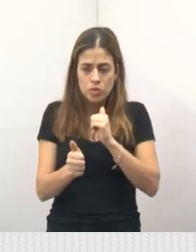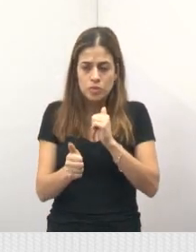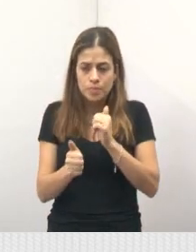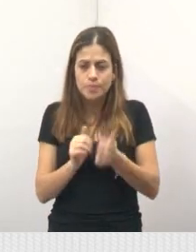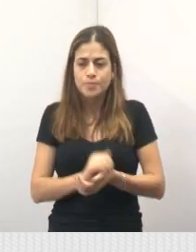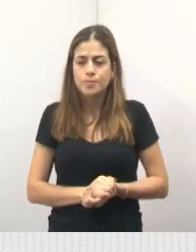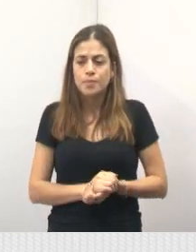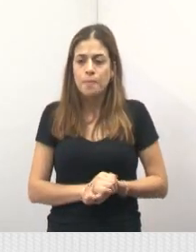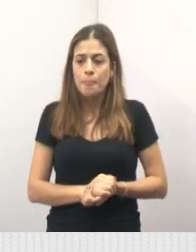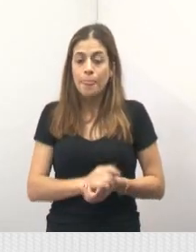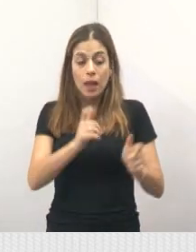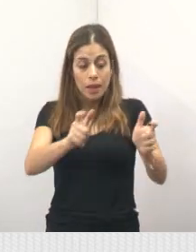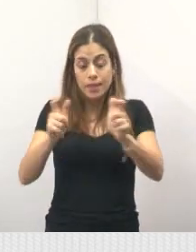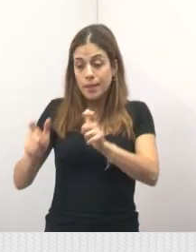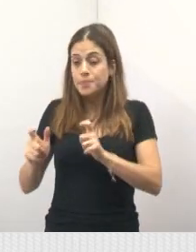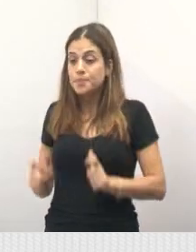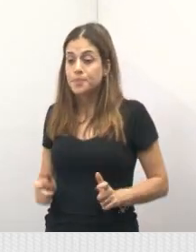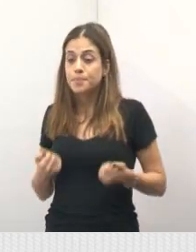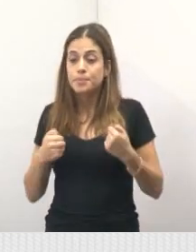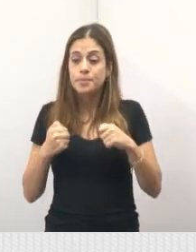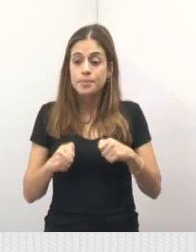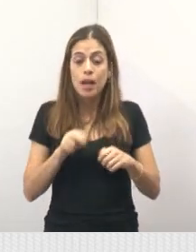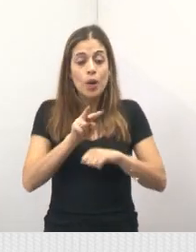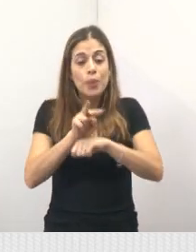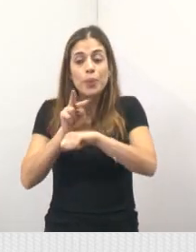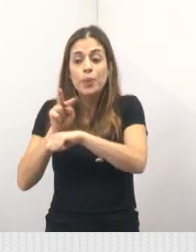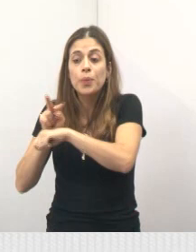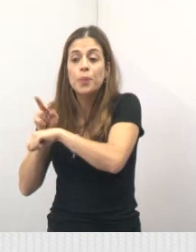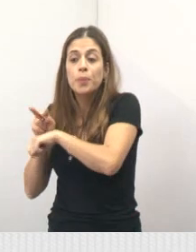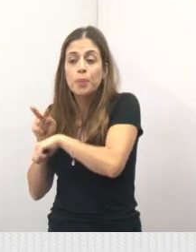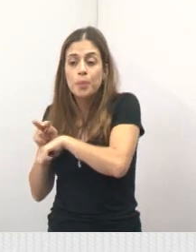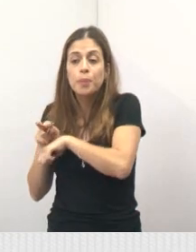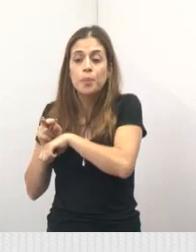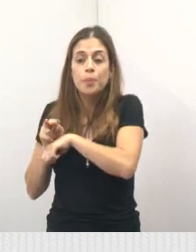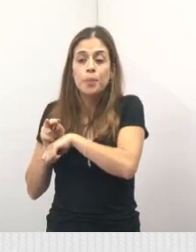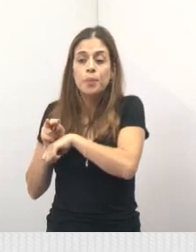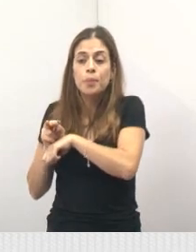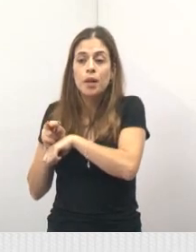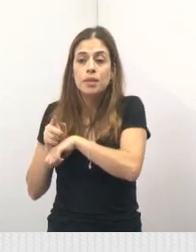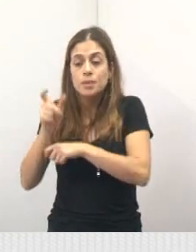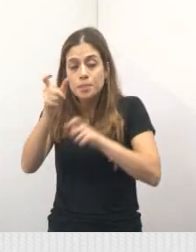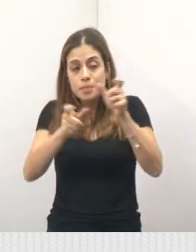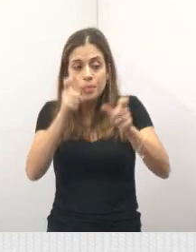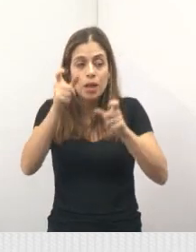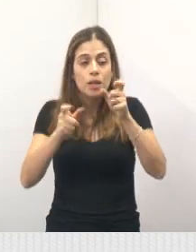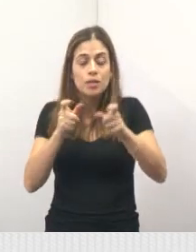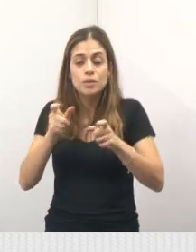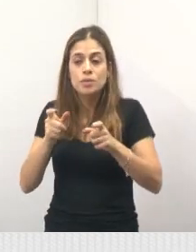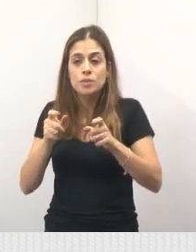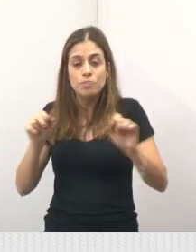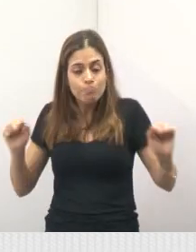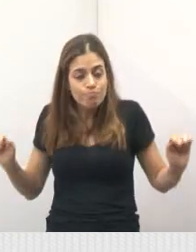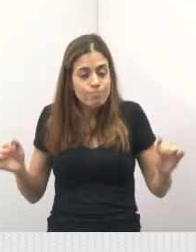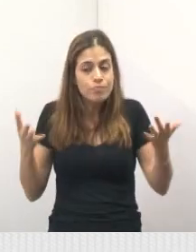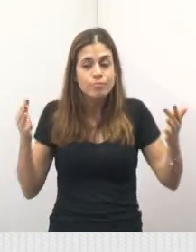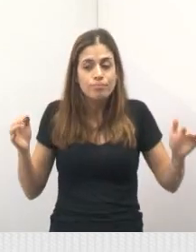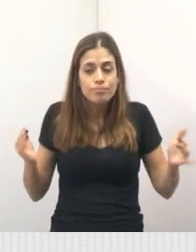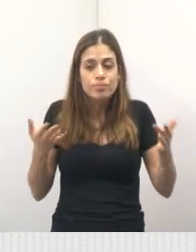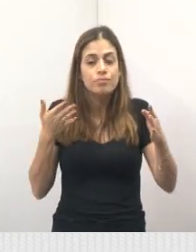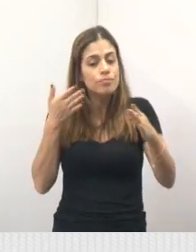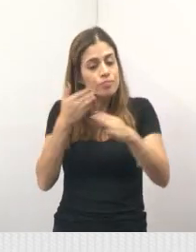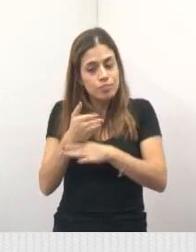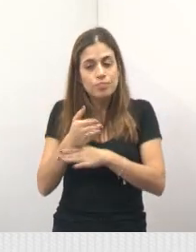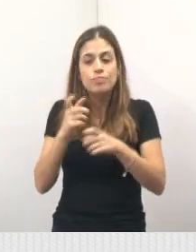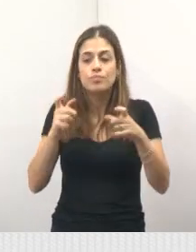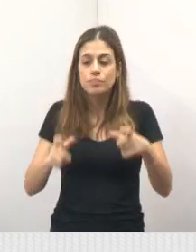na cidade precisam estar bem cuidados para que mobilize as pessoas, para que as pessoas sejam incentivadas a frequentar esses